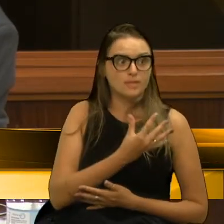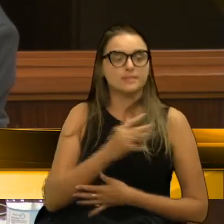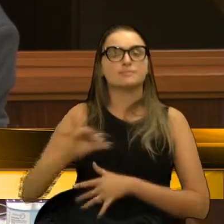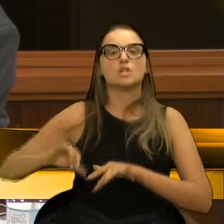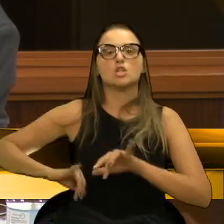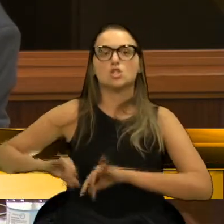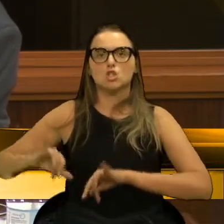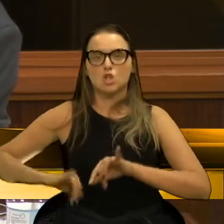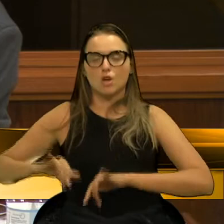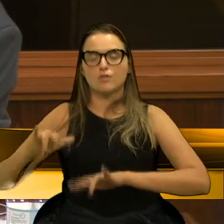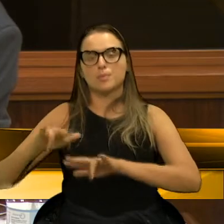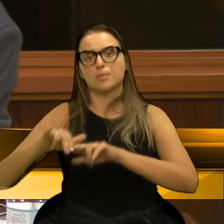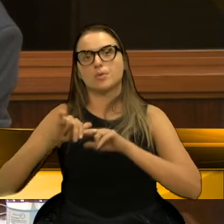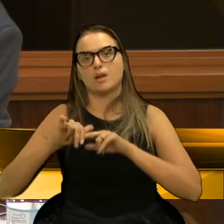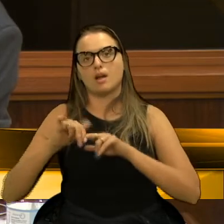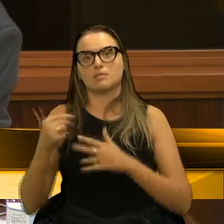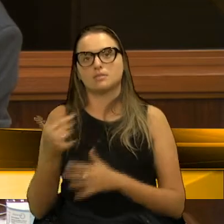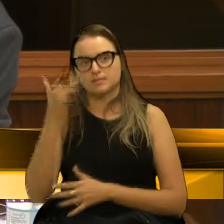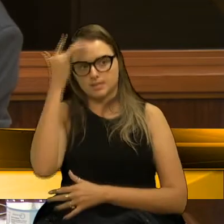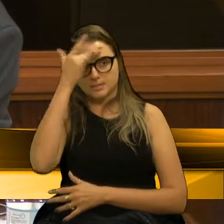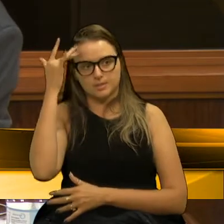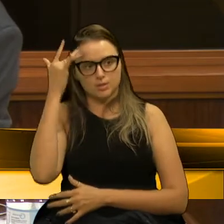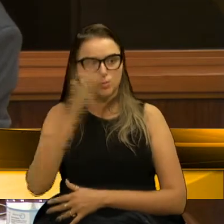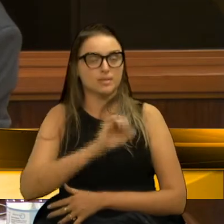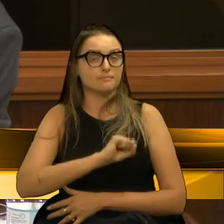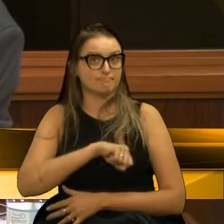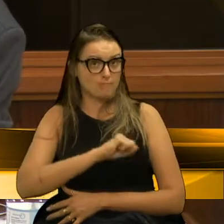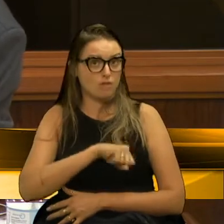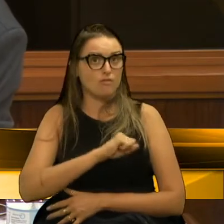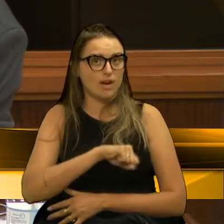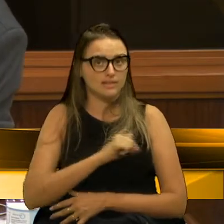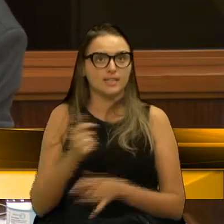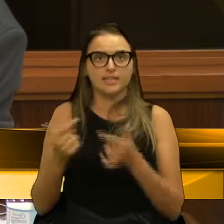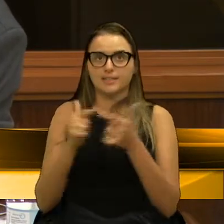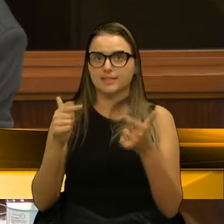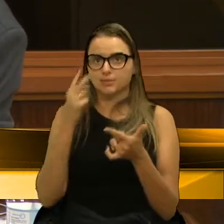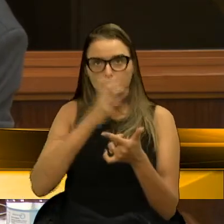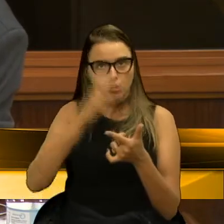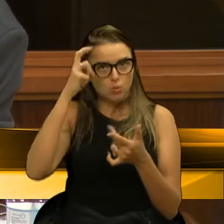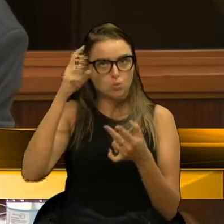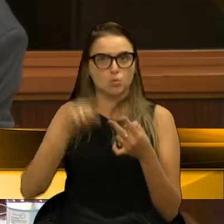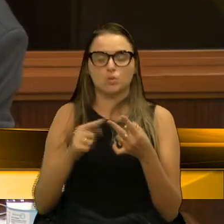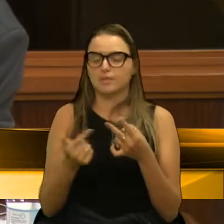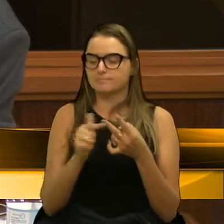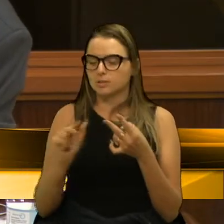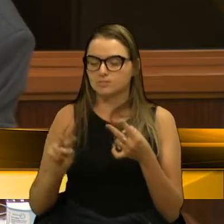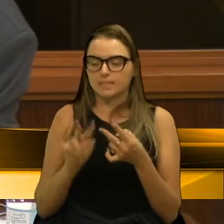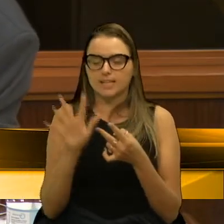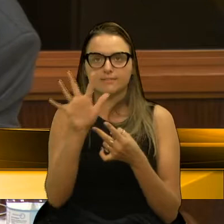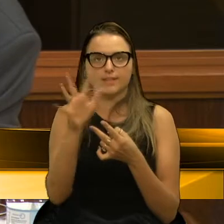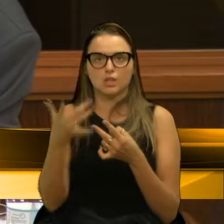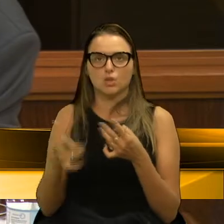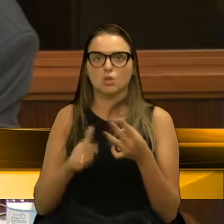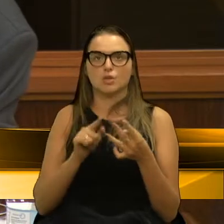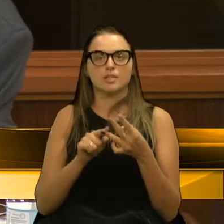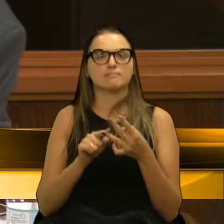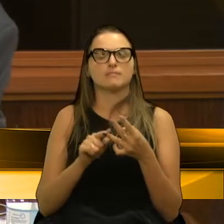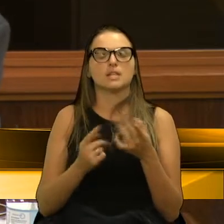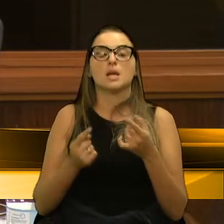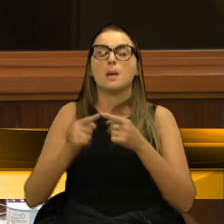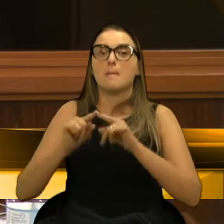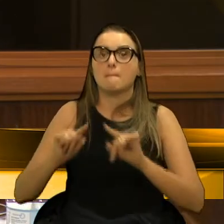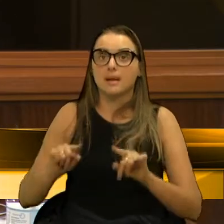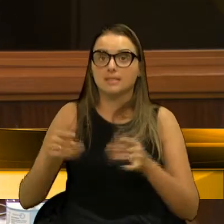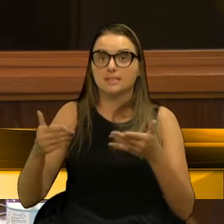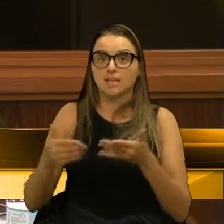grande quantidade de pessoas que não têm cultura, que não têm valores no momento, mas que agora